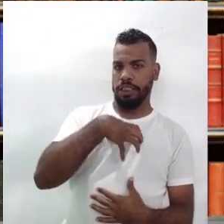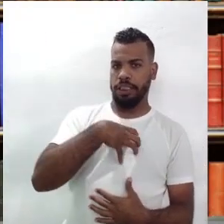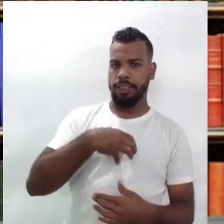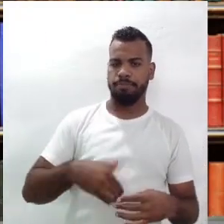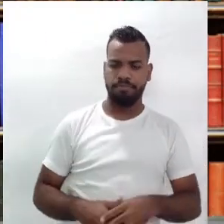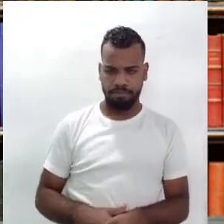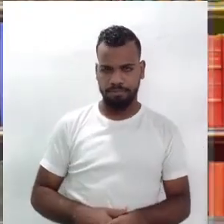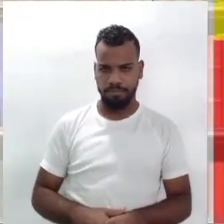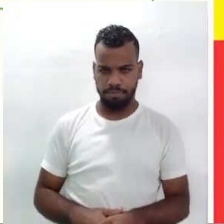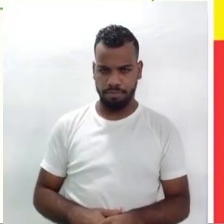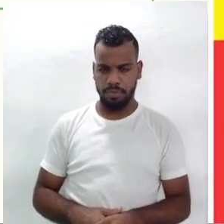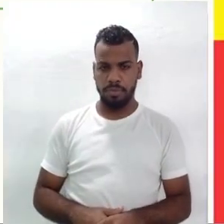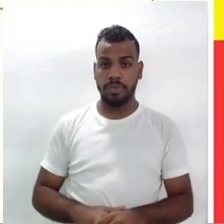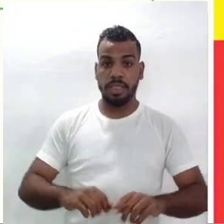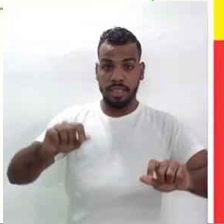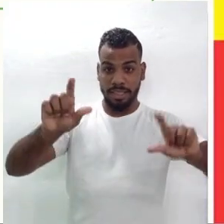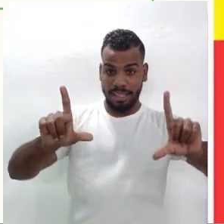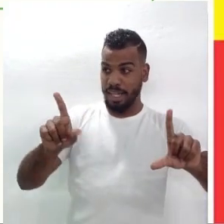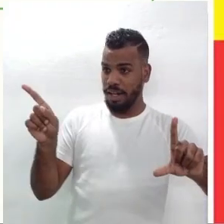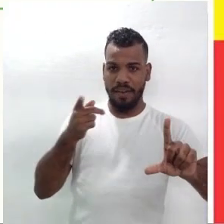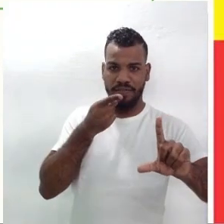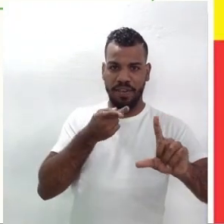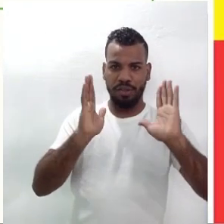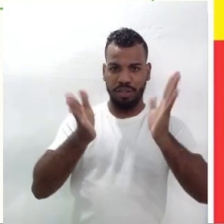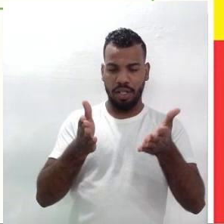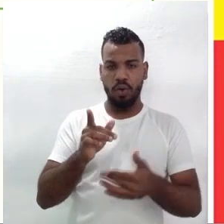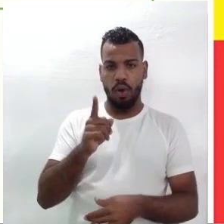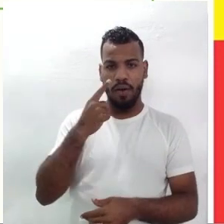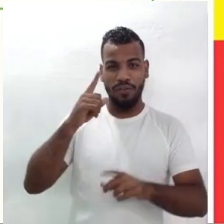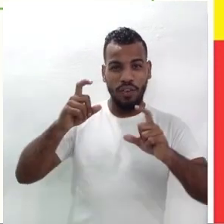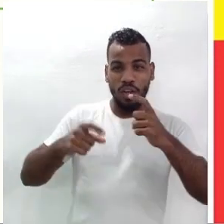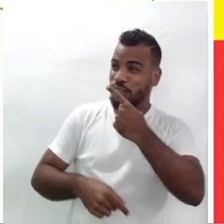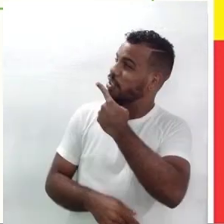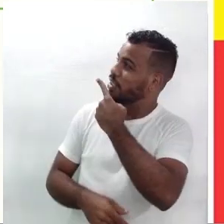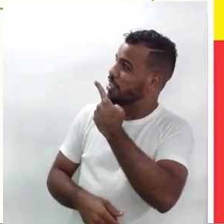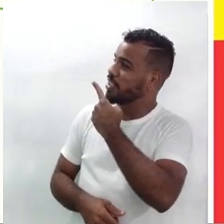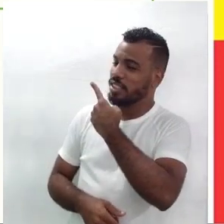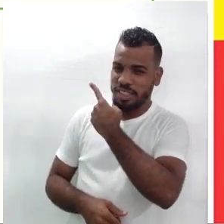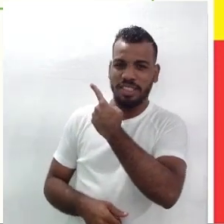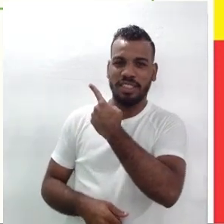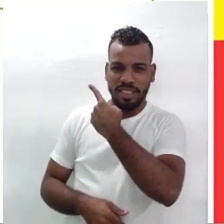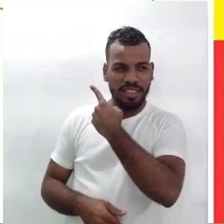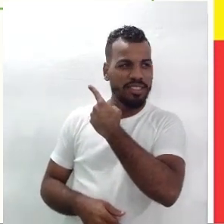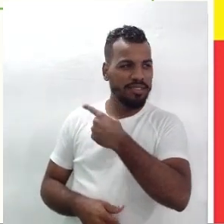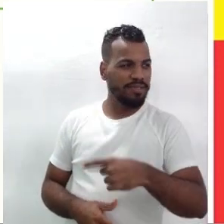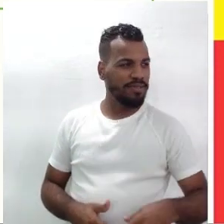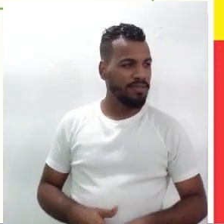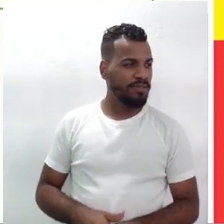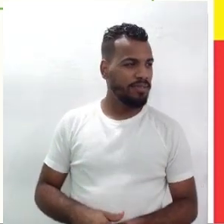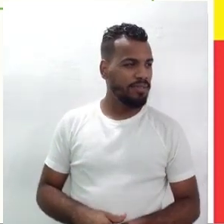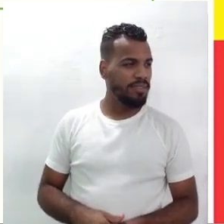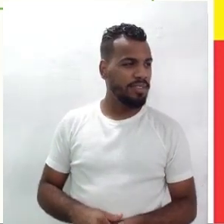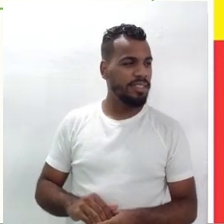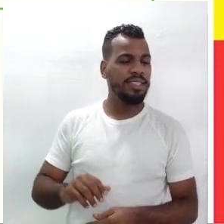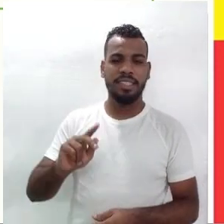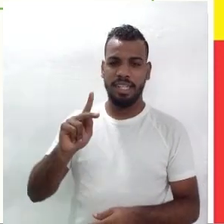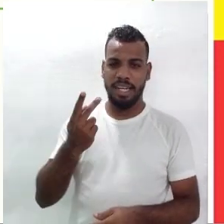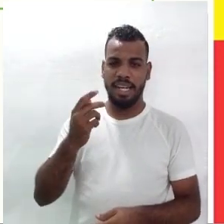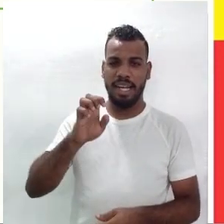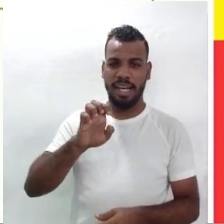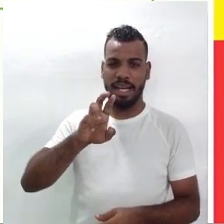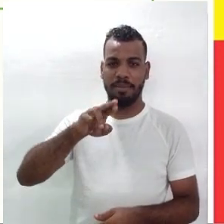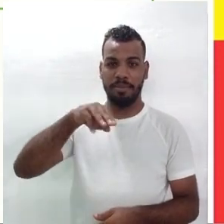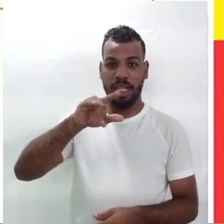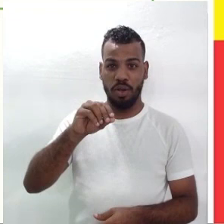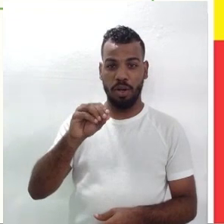Na tela, nós temos o que o acabou de falar. Olha aí a foto de Hermílio Borba Filho. Hermílio Borba Filho.